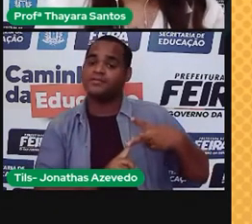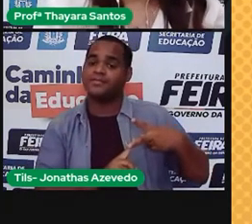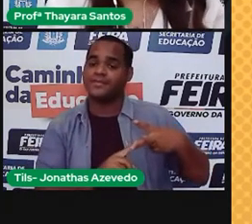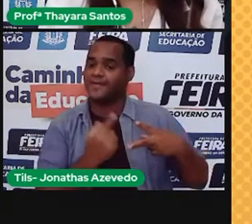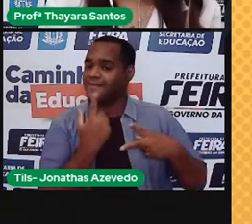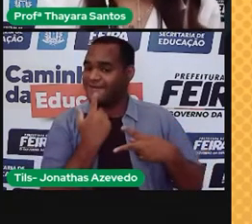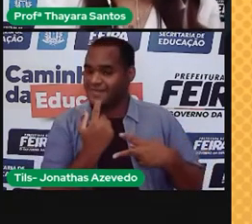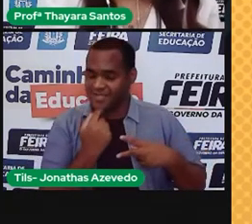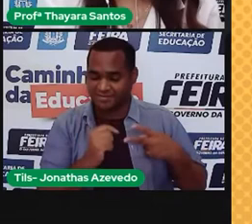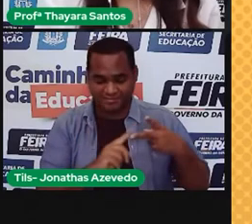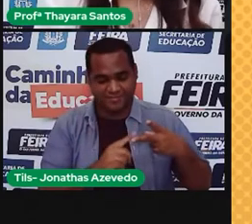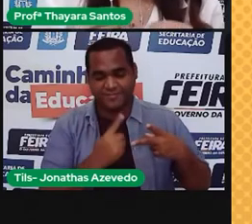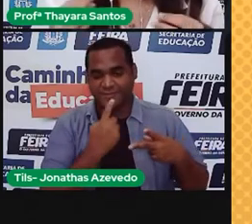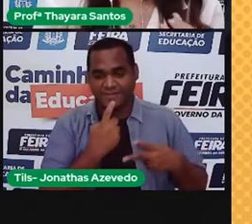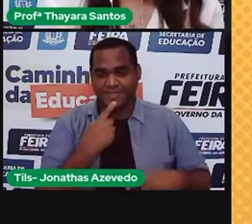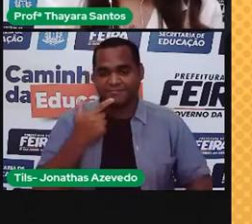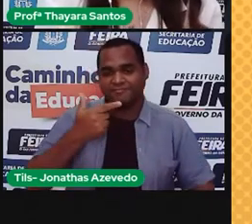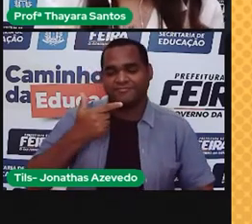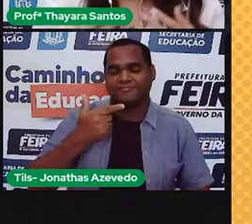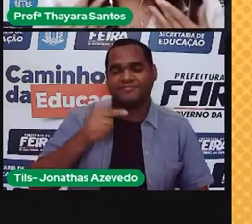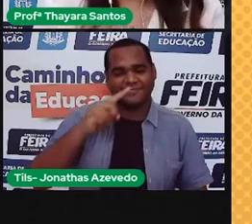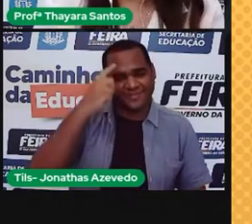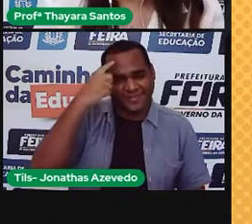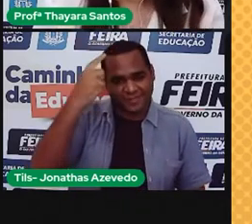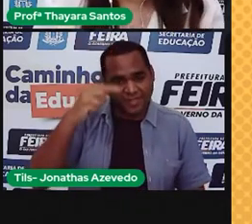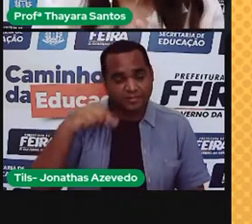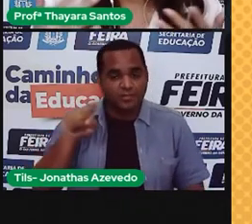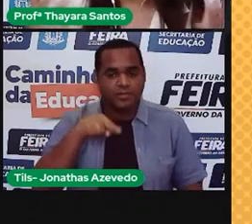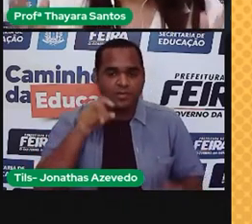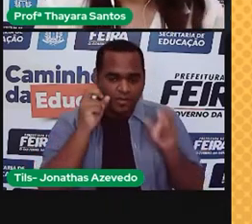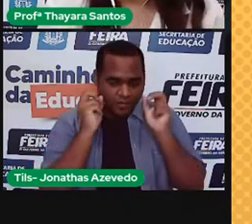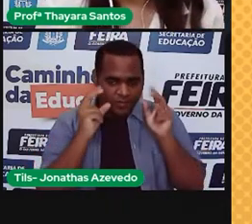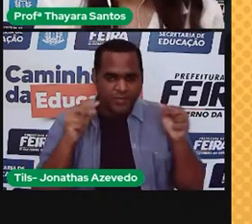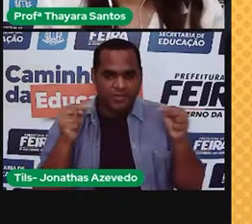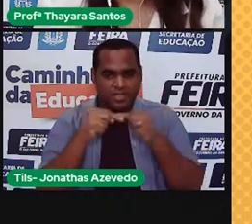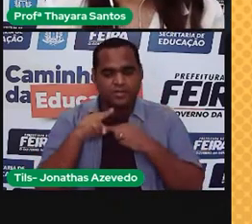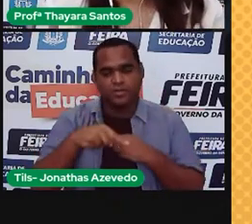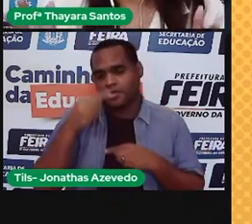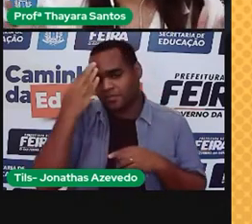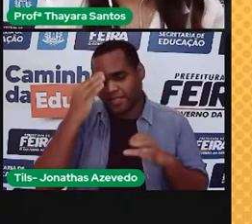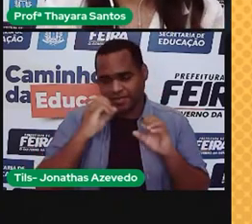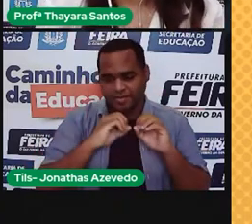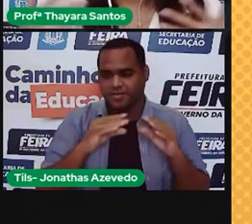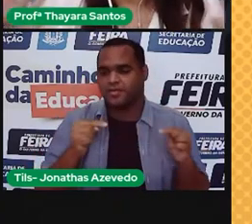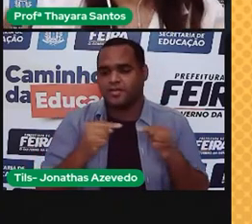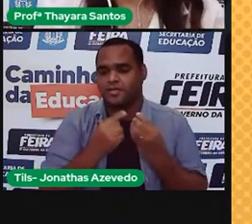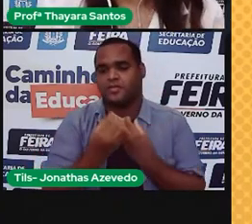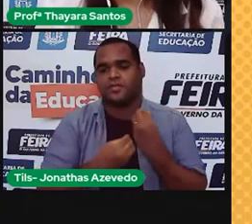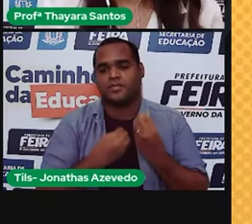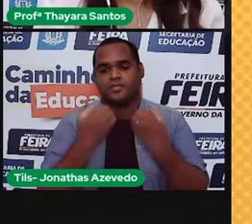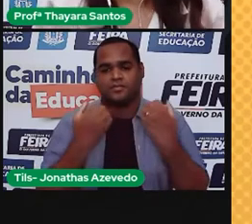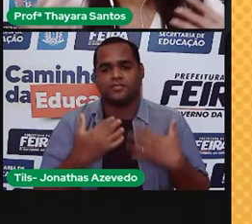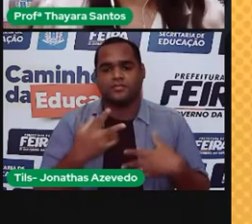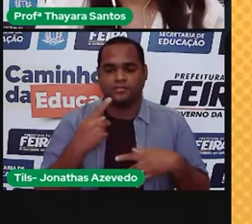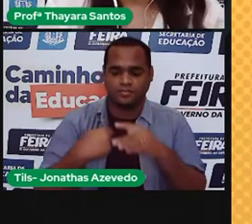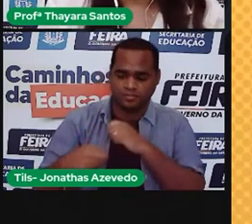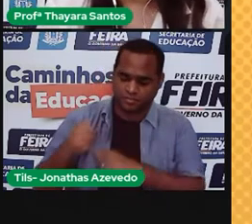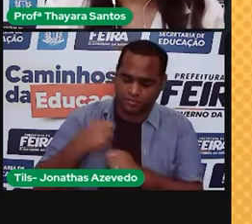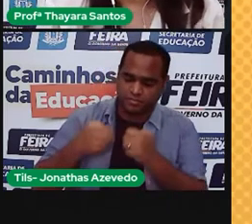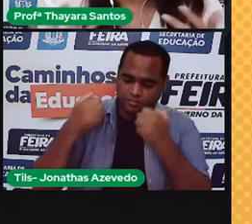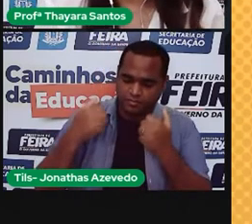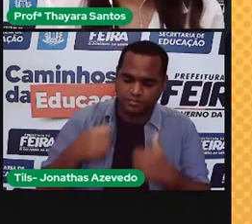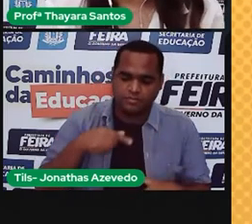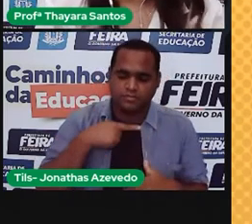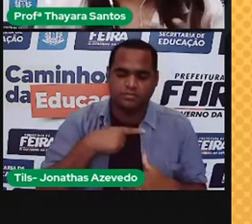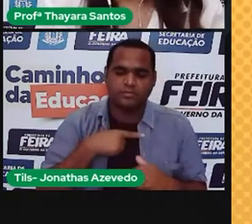vermelha 1 e a vermelha 2. E isso daí é um alerta para que a gente pense como é que a gente pode economizar, pensar em estratégias